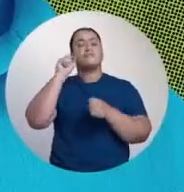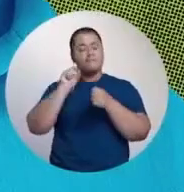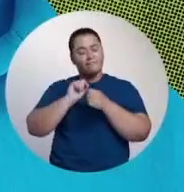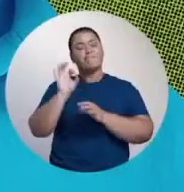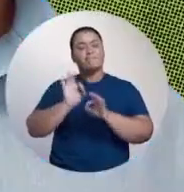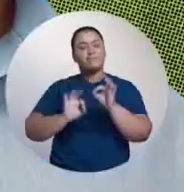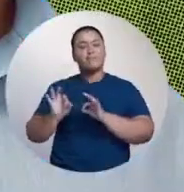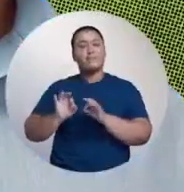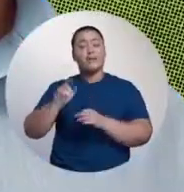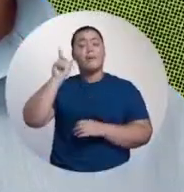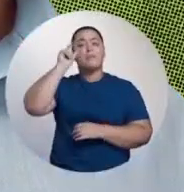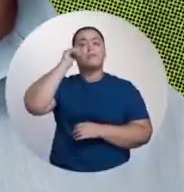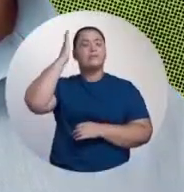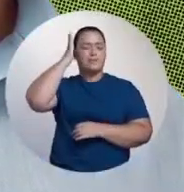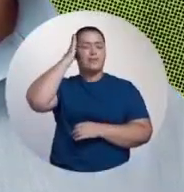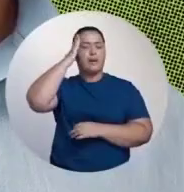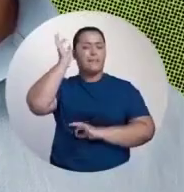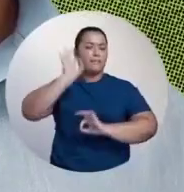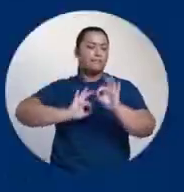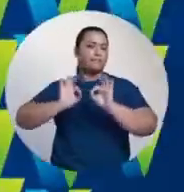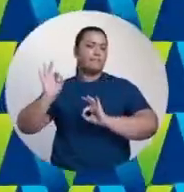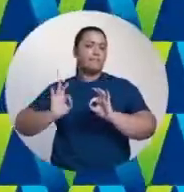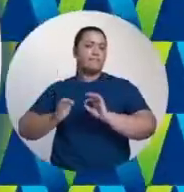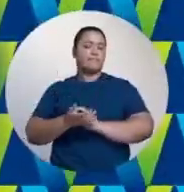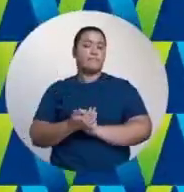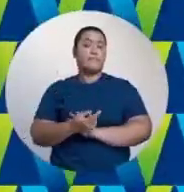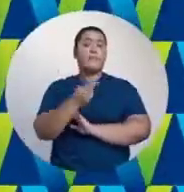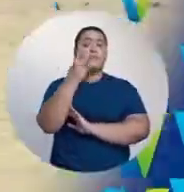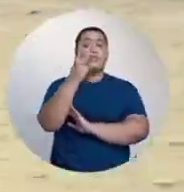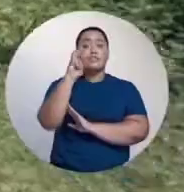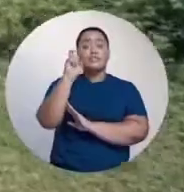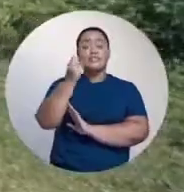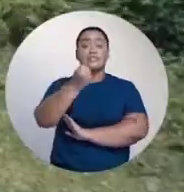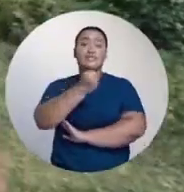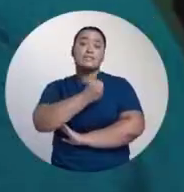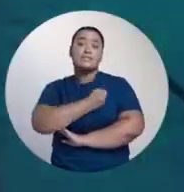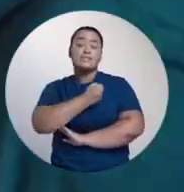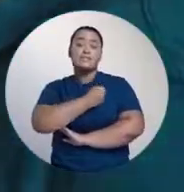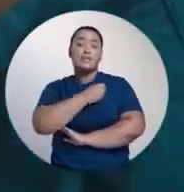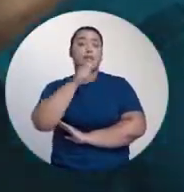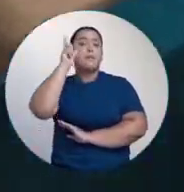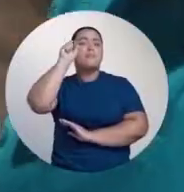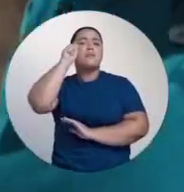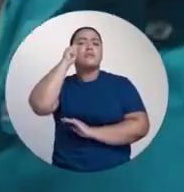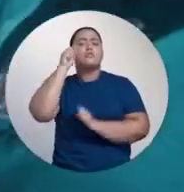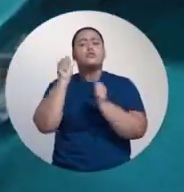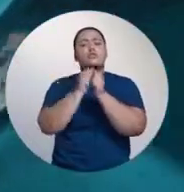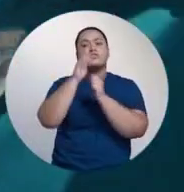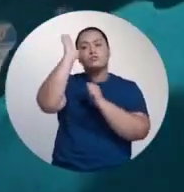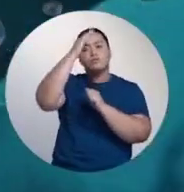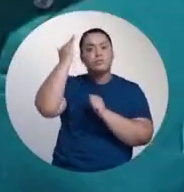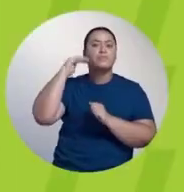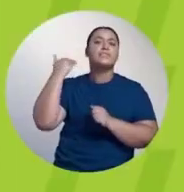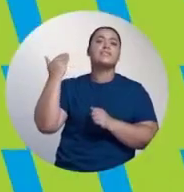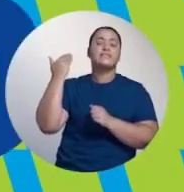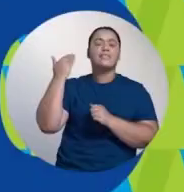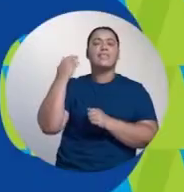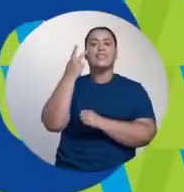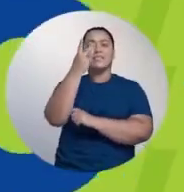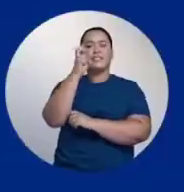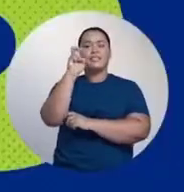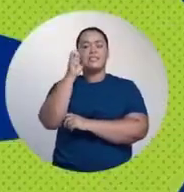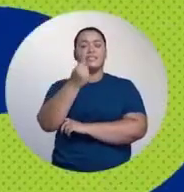Bota pra fazer Mendonça Sabe o que faz É 2, é 5, é 25 É Mendonça Com